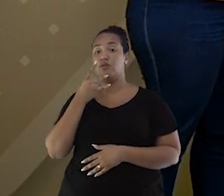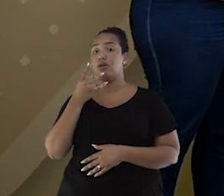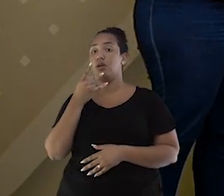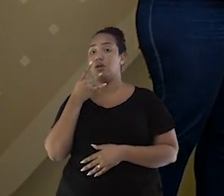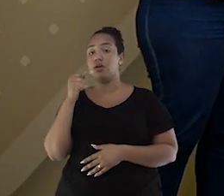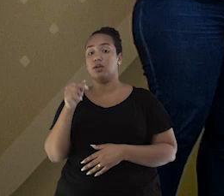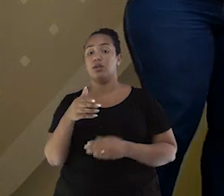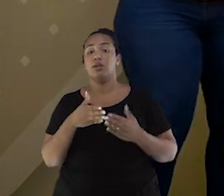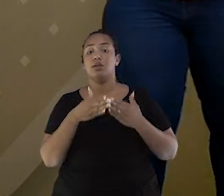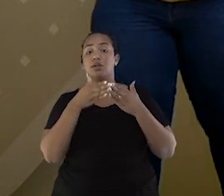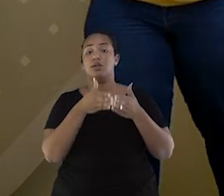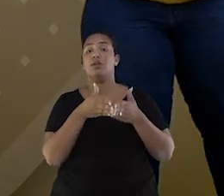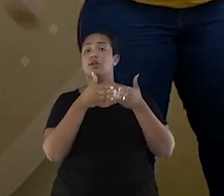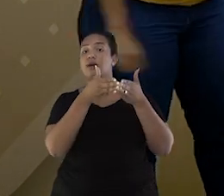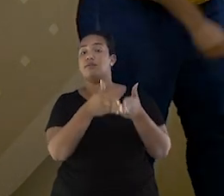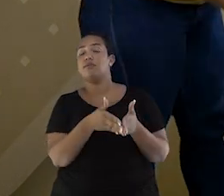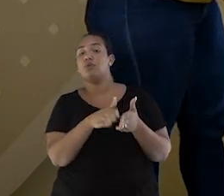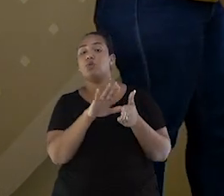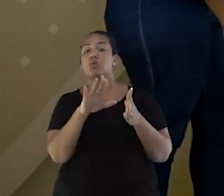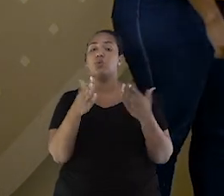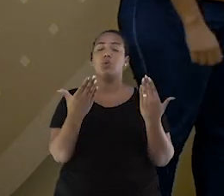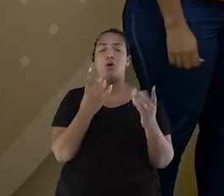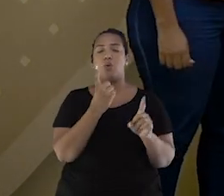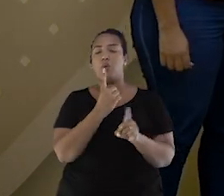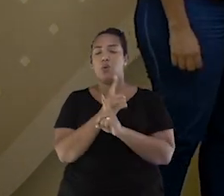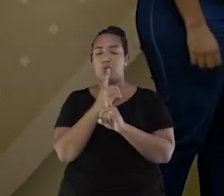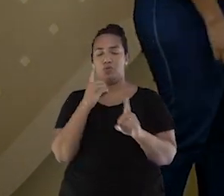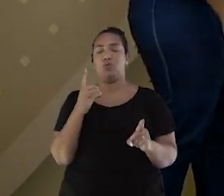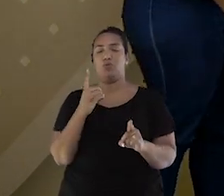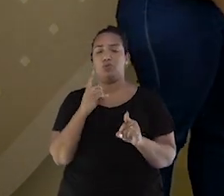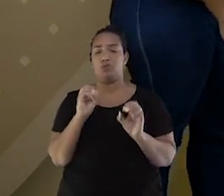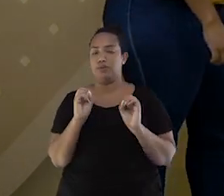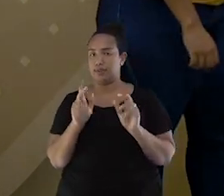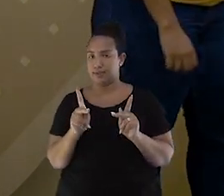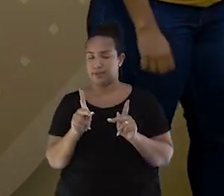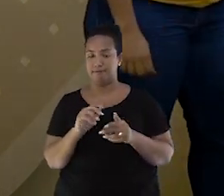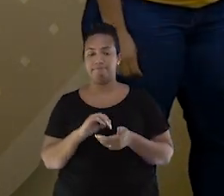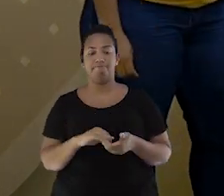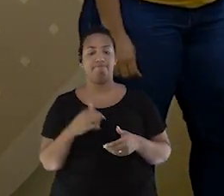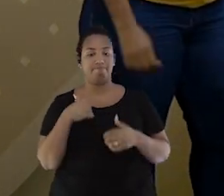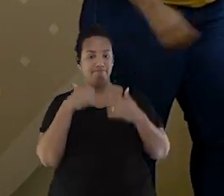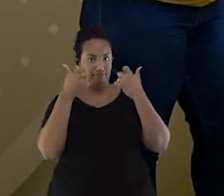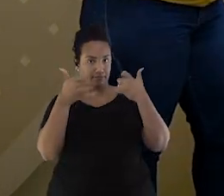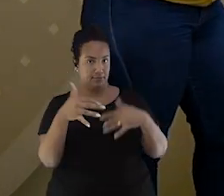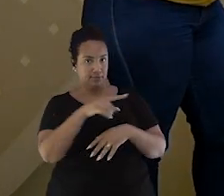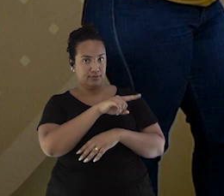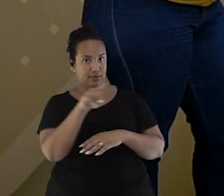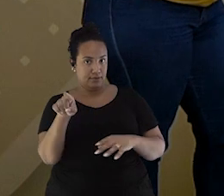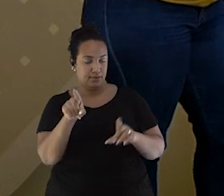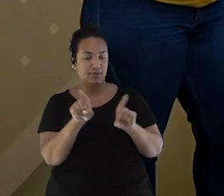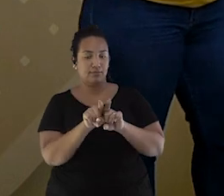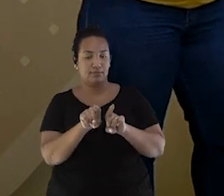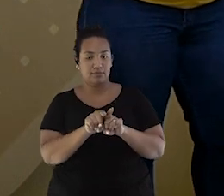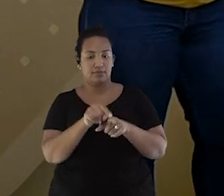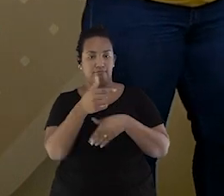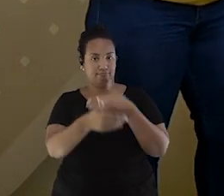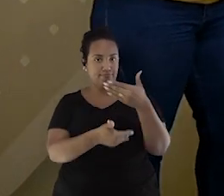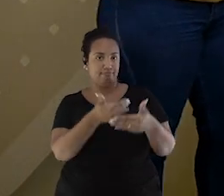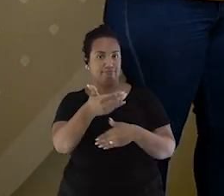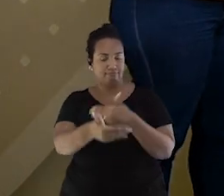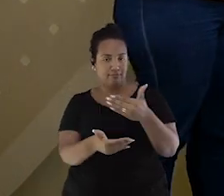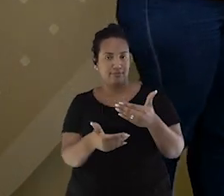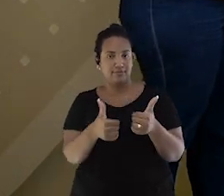você pegou um pedacinho dele para você acertar o resto, tá? Eu vou explicar para vocês aí de casa também no decorrer que a gente foi jogando.